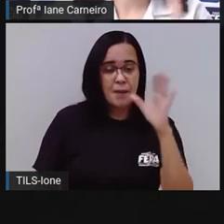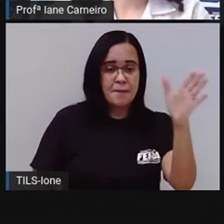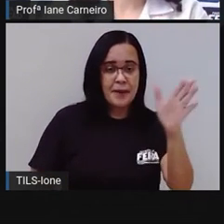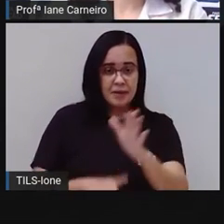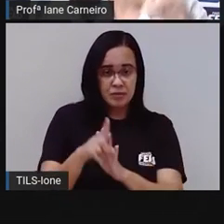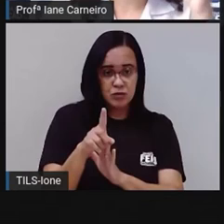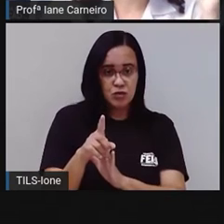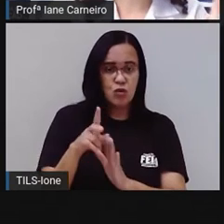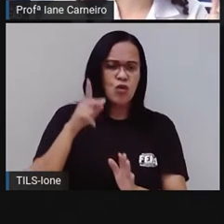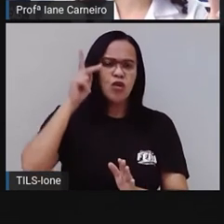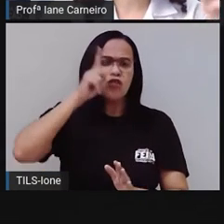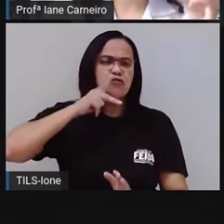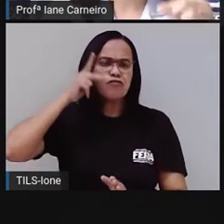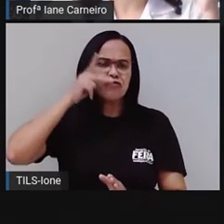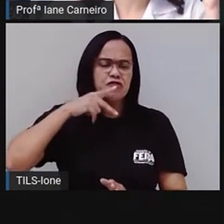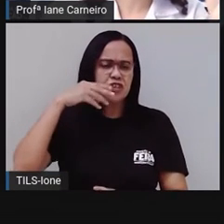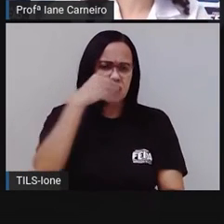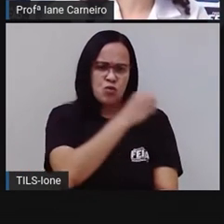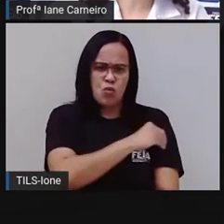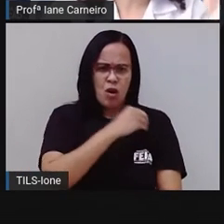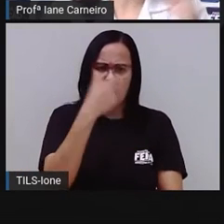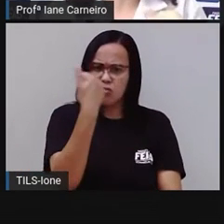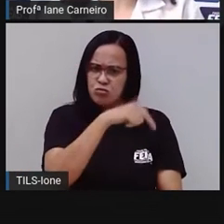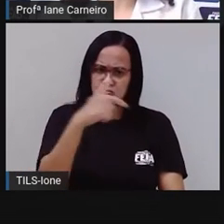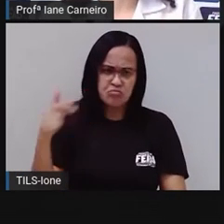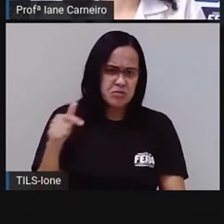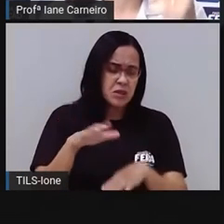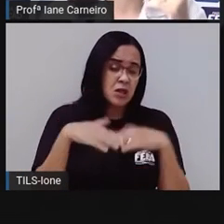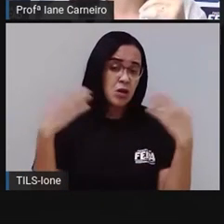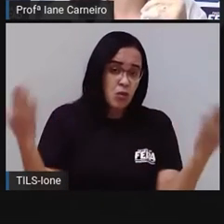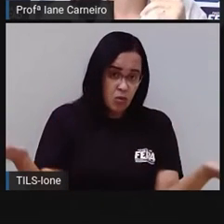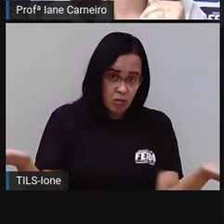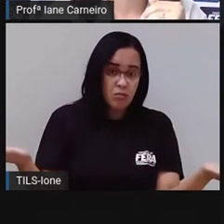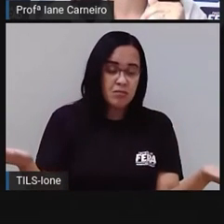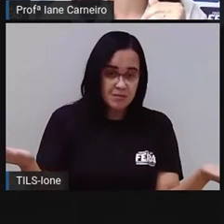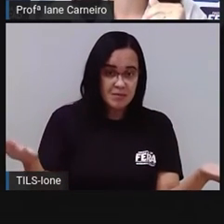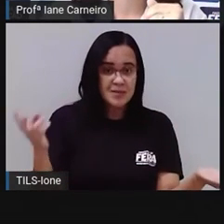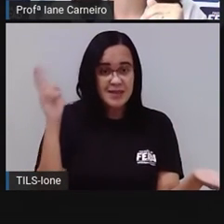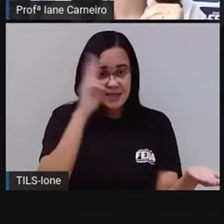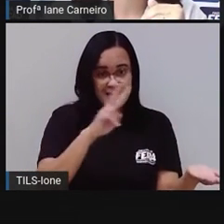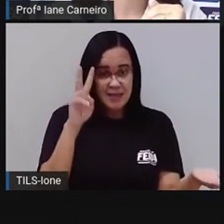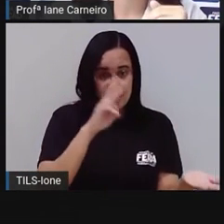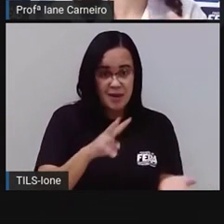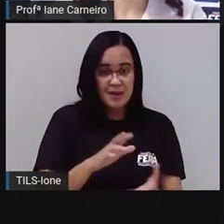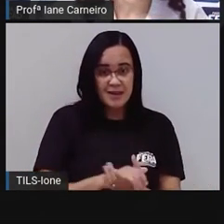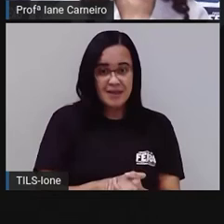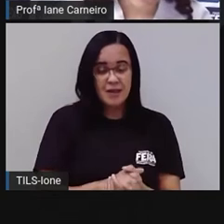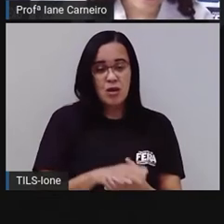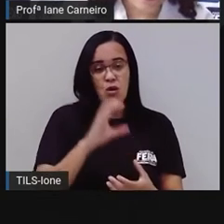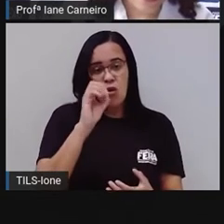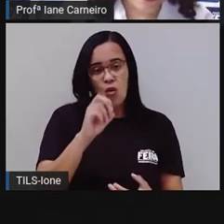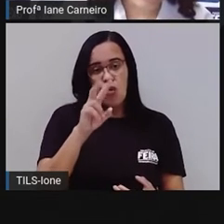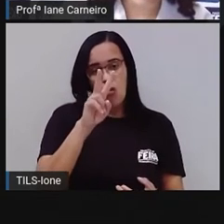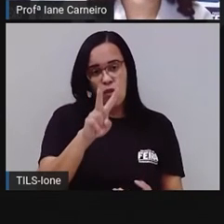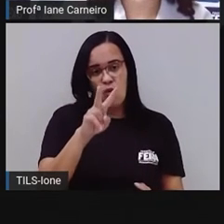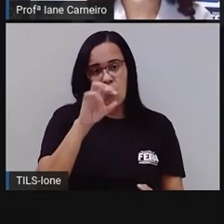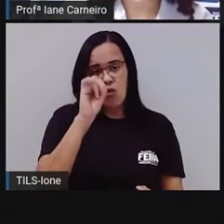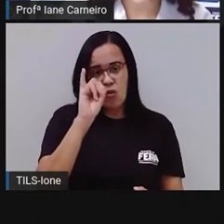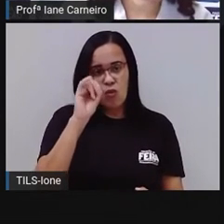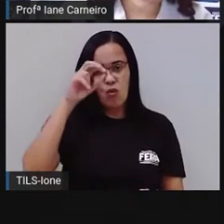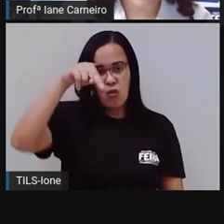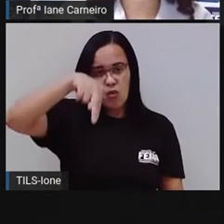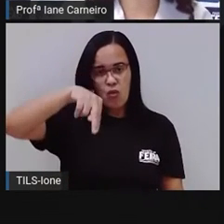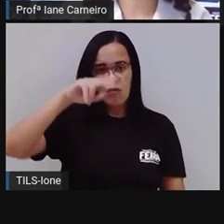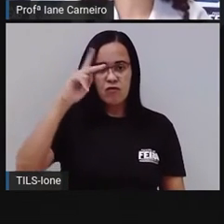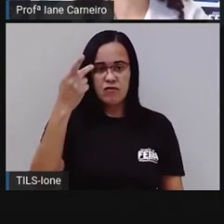Aí tinha assim, ó, a resposta era o vinho de codorna. Deixa a Pró escrever aqui para vocês perceberem, ó. A resposta